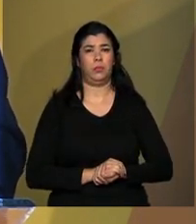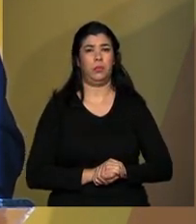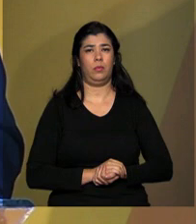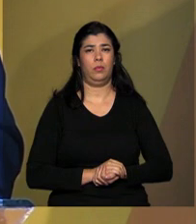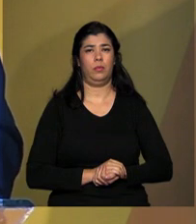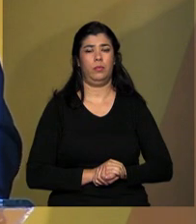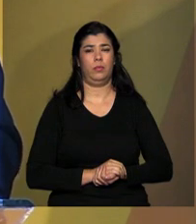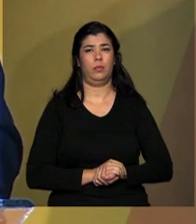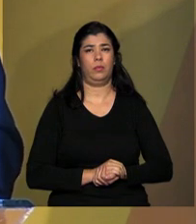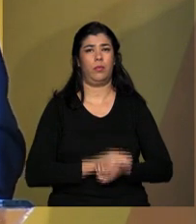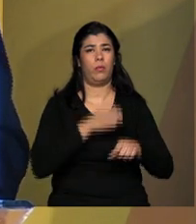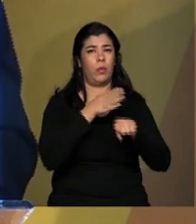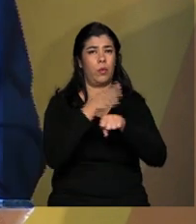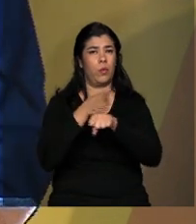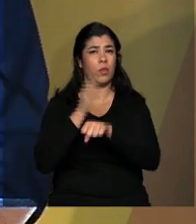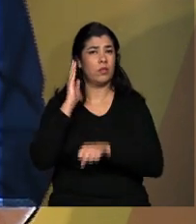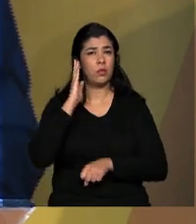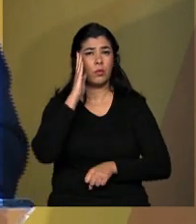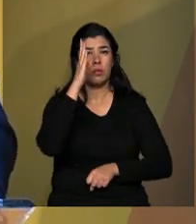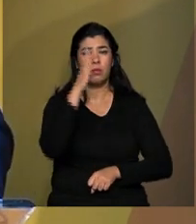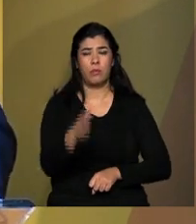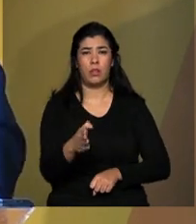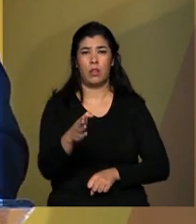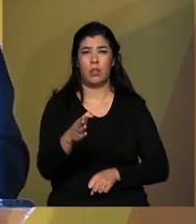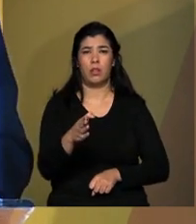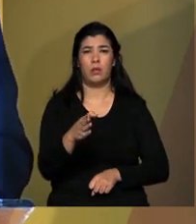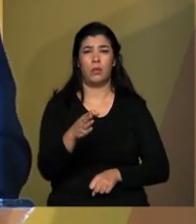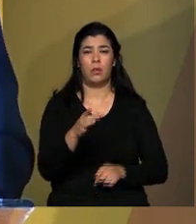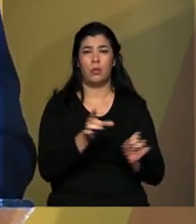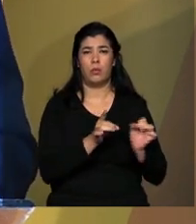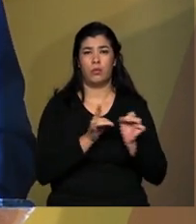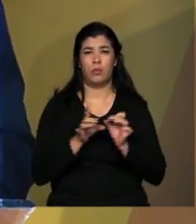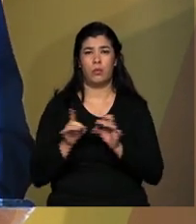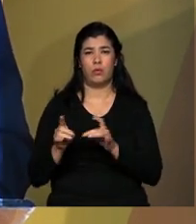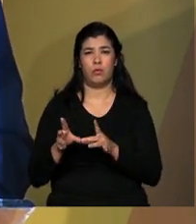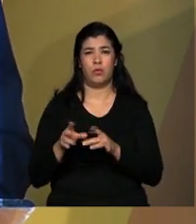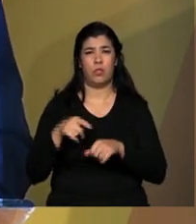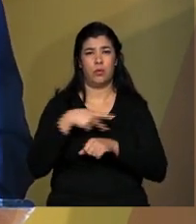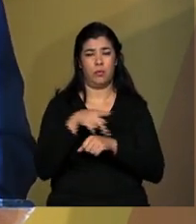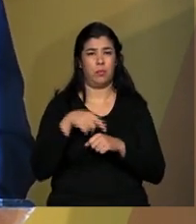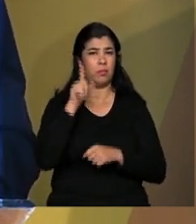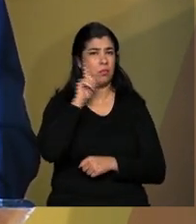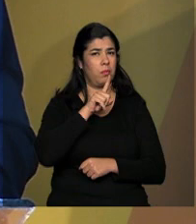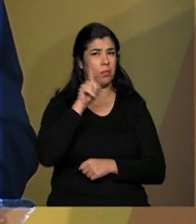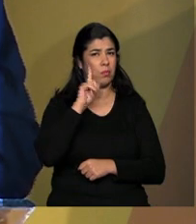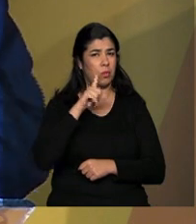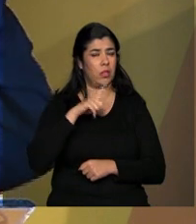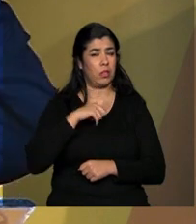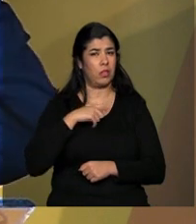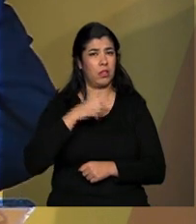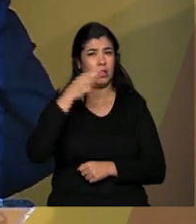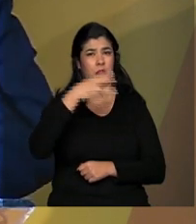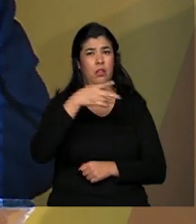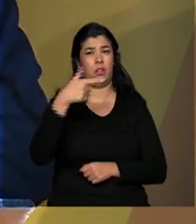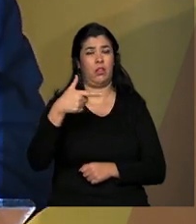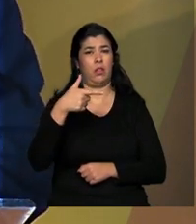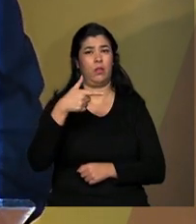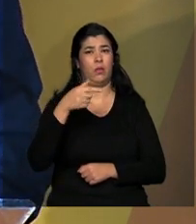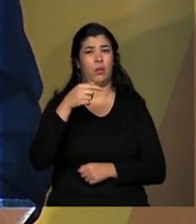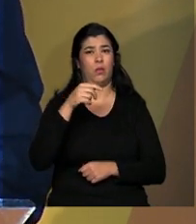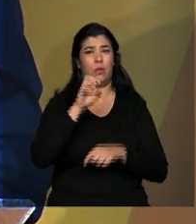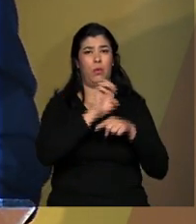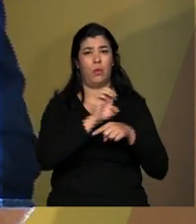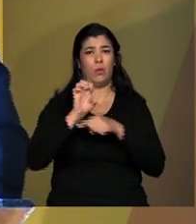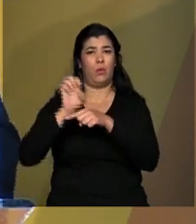O investimento direto brasileiro no mercado americano cobre mais de 30 estados americanos, representando mais de